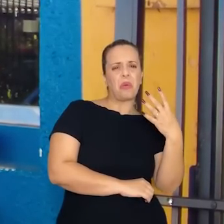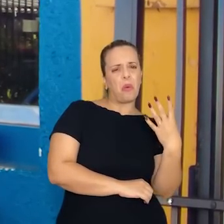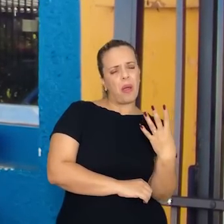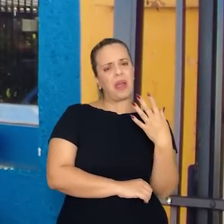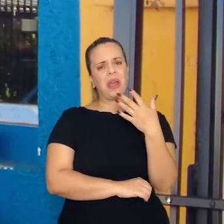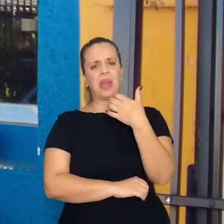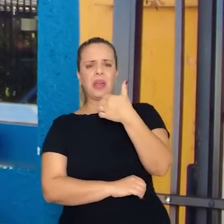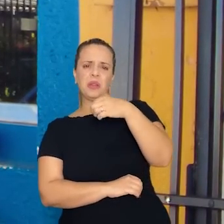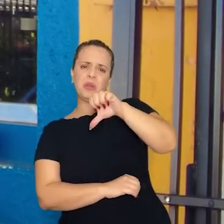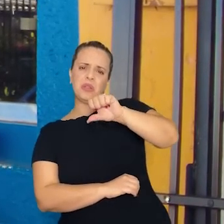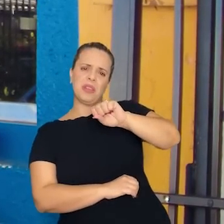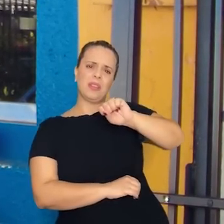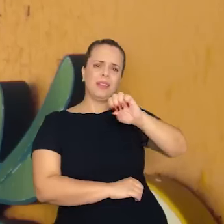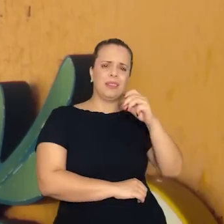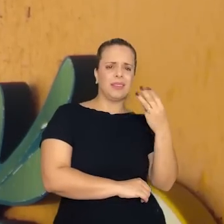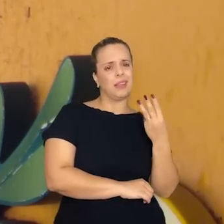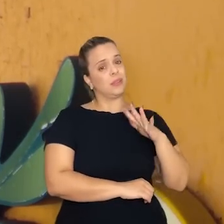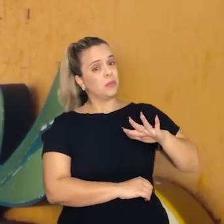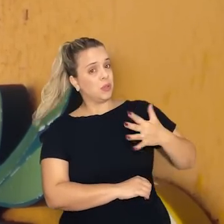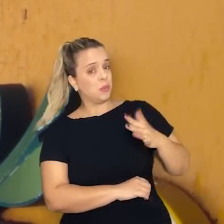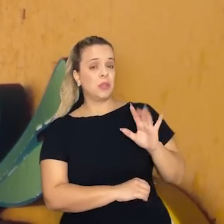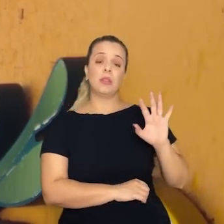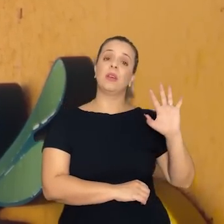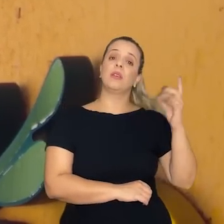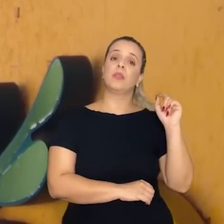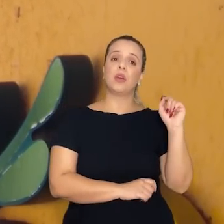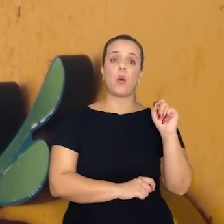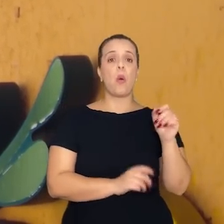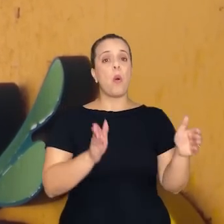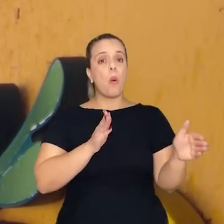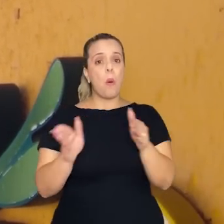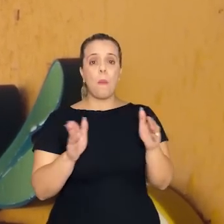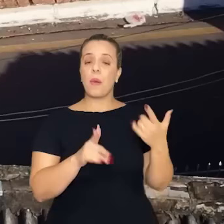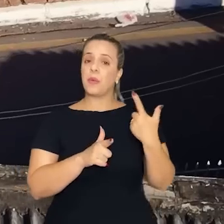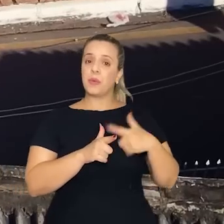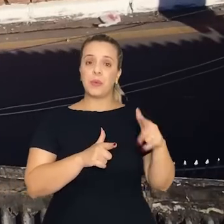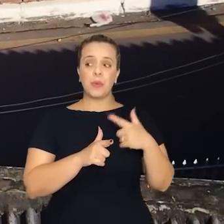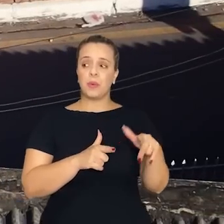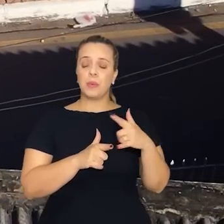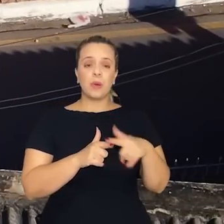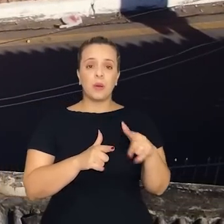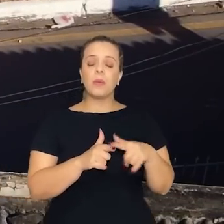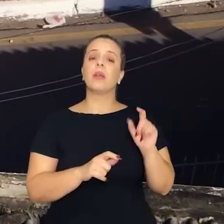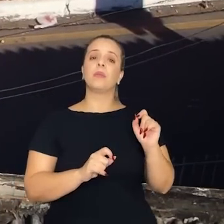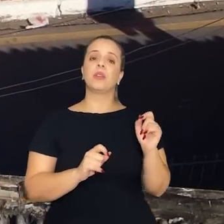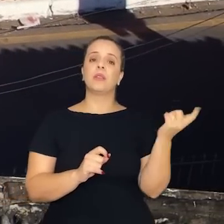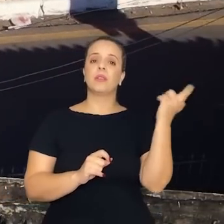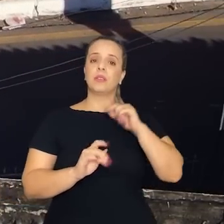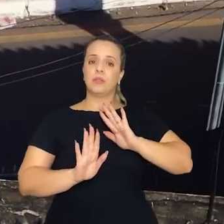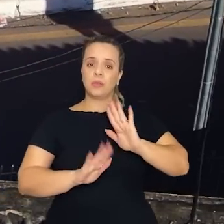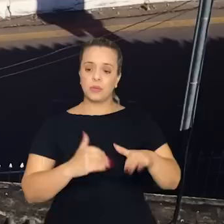83, por aí. Ou seja, na crise, no ápice desse desenvolvimento